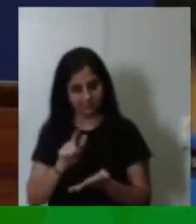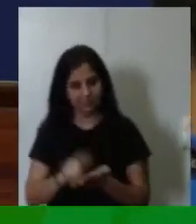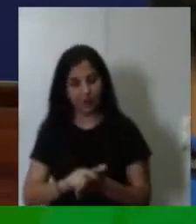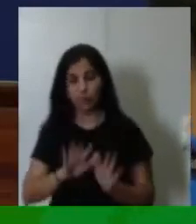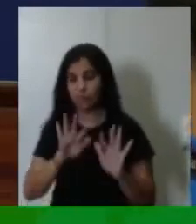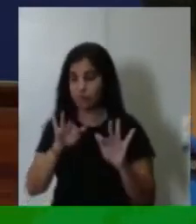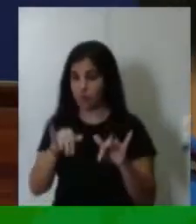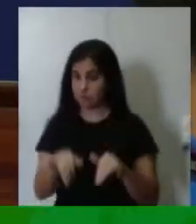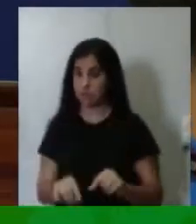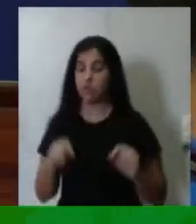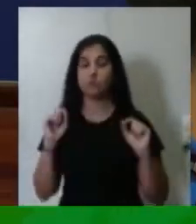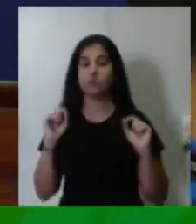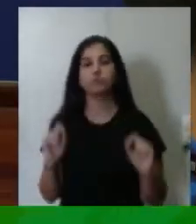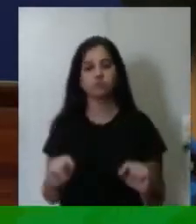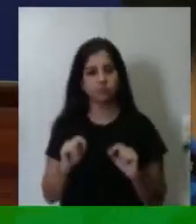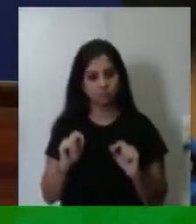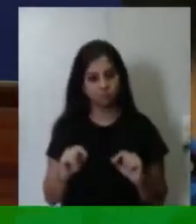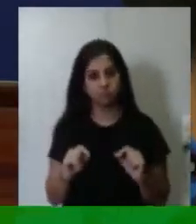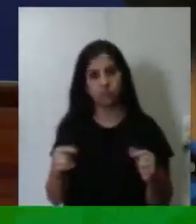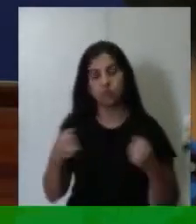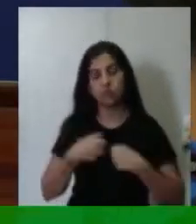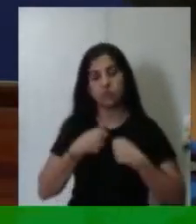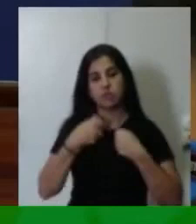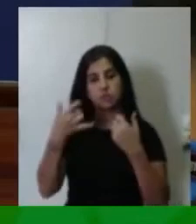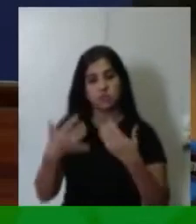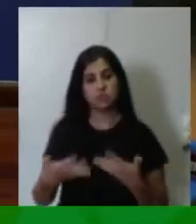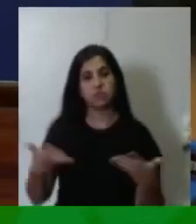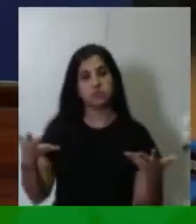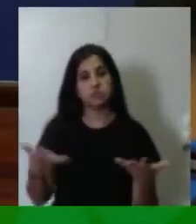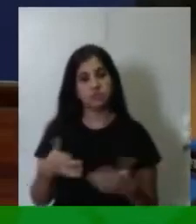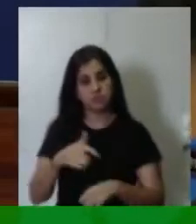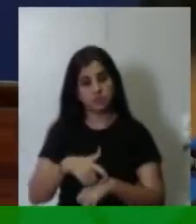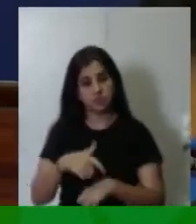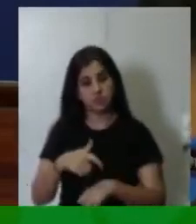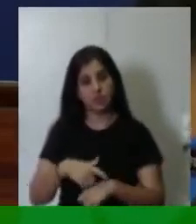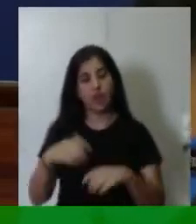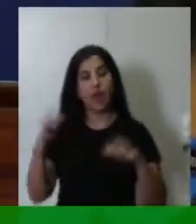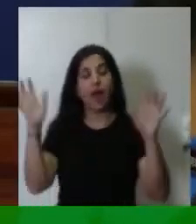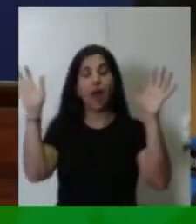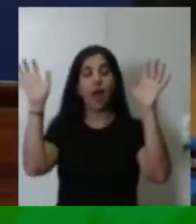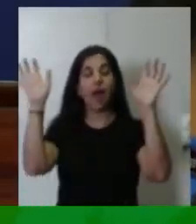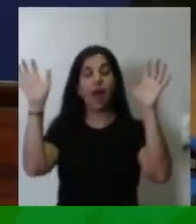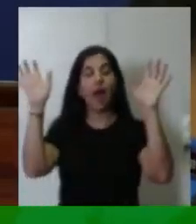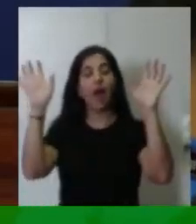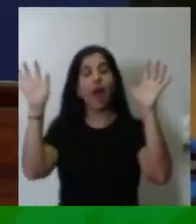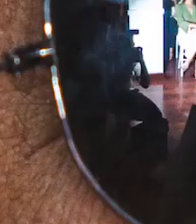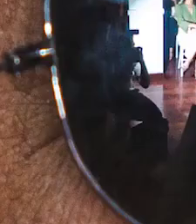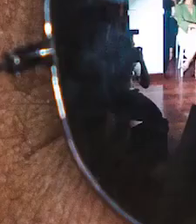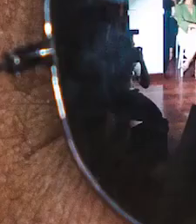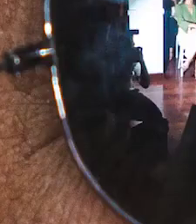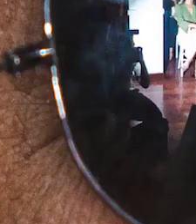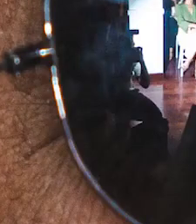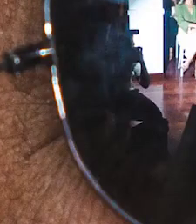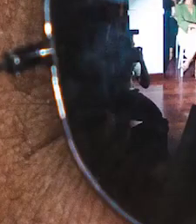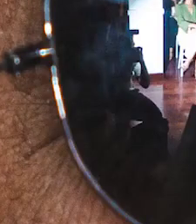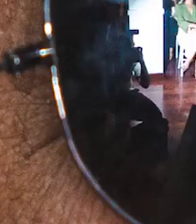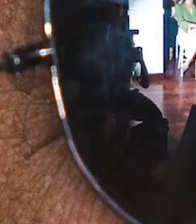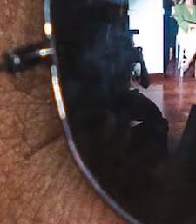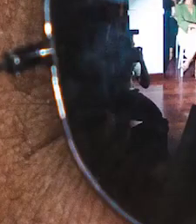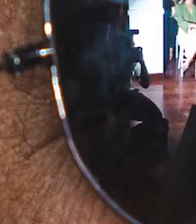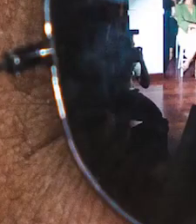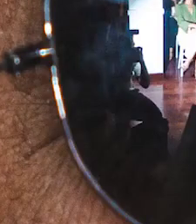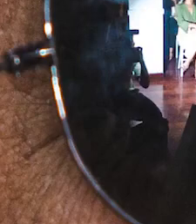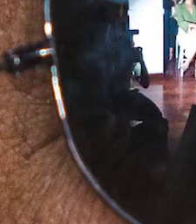Quero dizer a todos neste momento que a alegria de hoje perceber